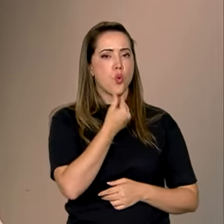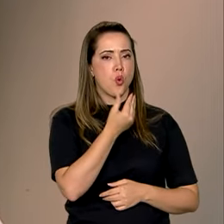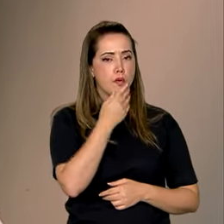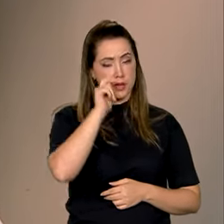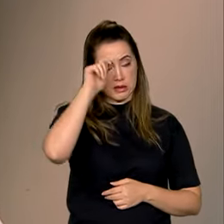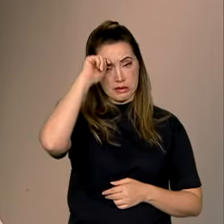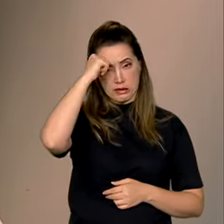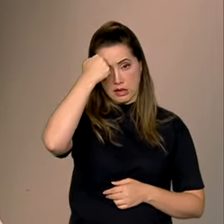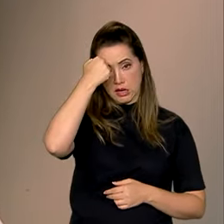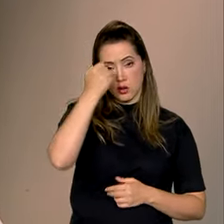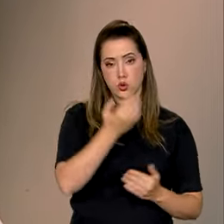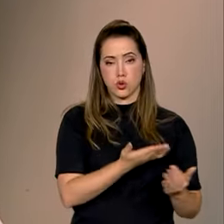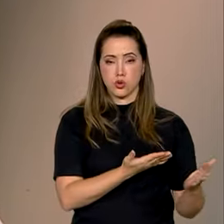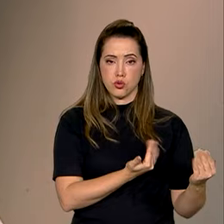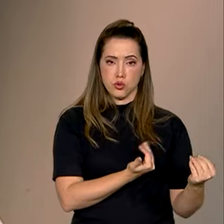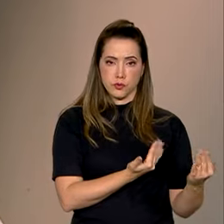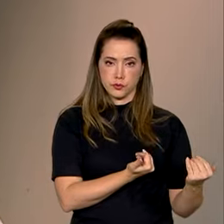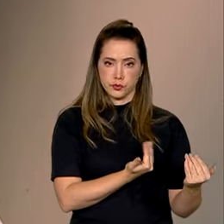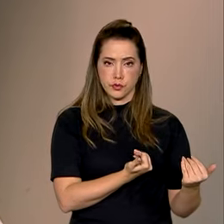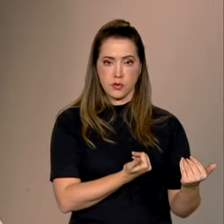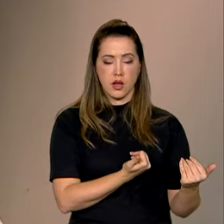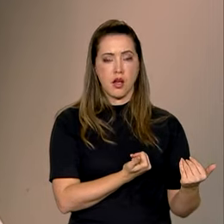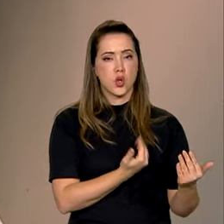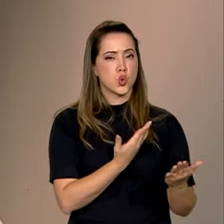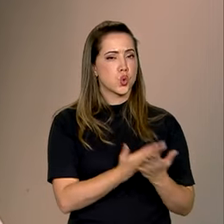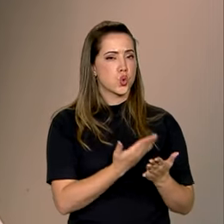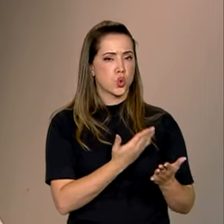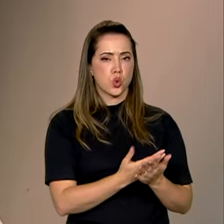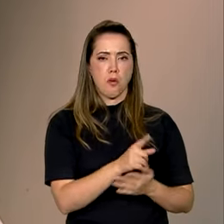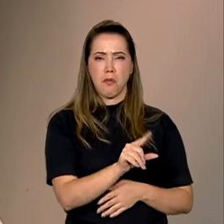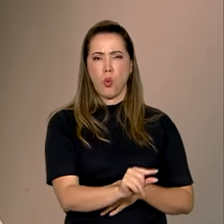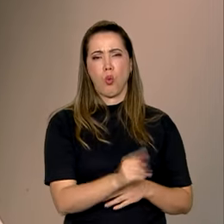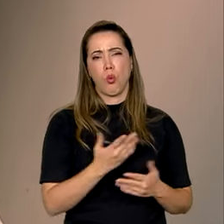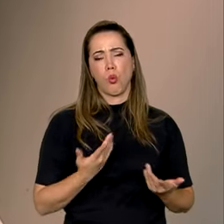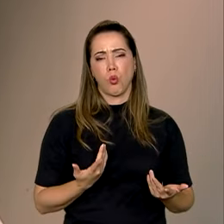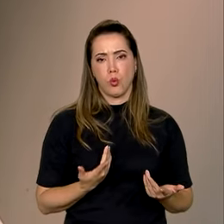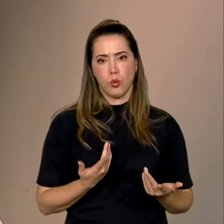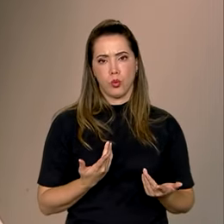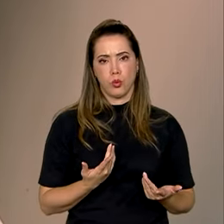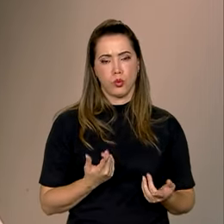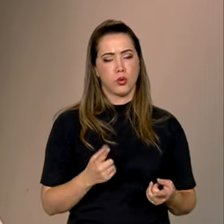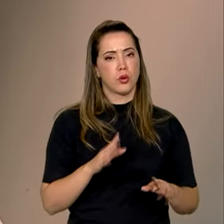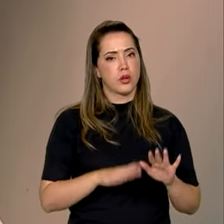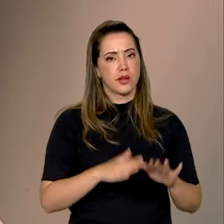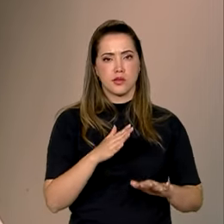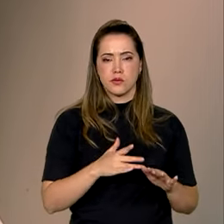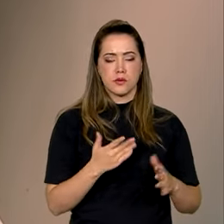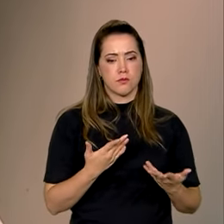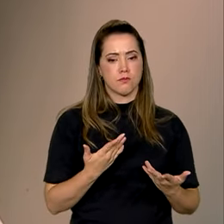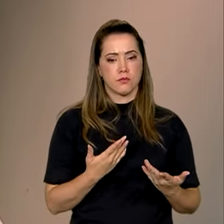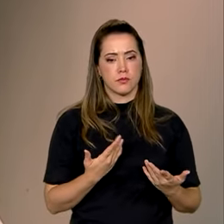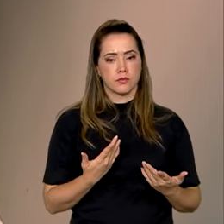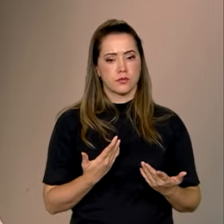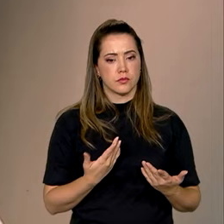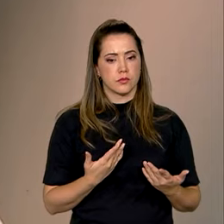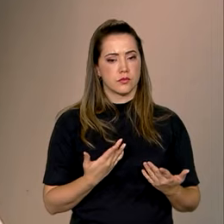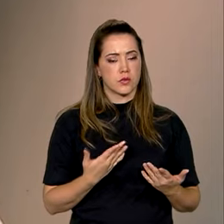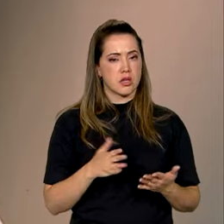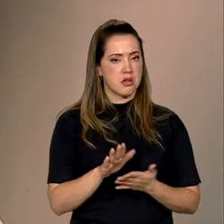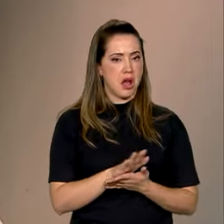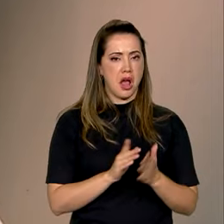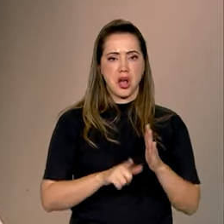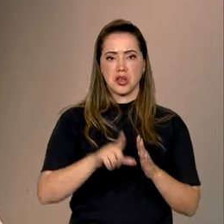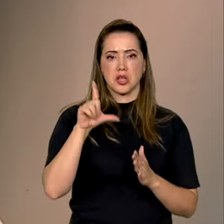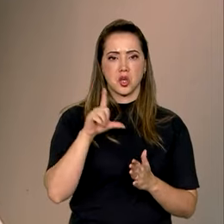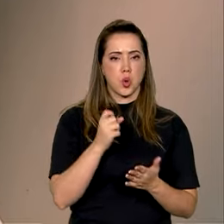negros, jovens, de baixa escolaridade, e que muitas vezes não passaram por nenhum vínculo de emprego